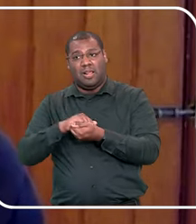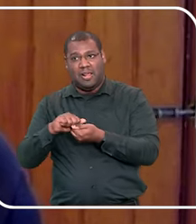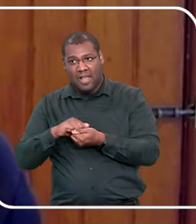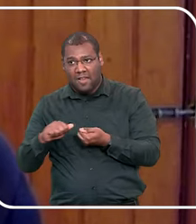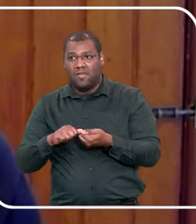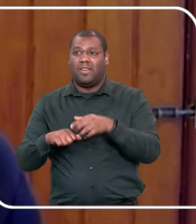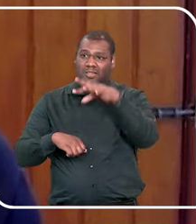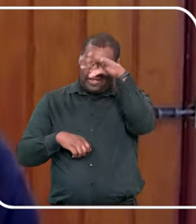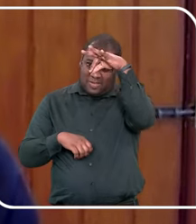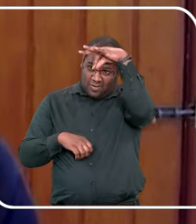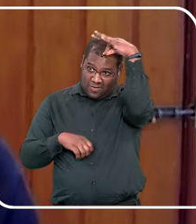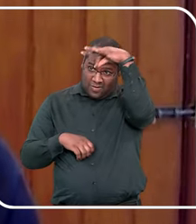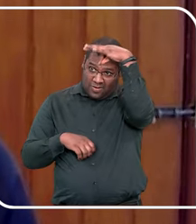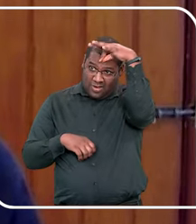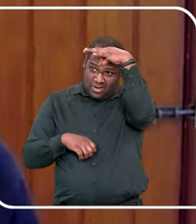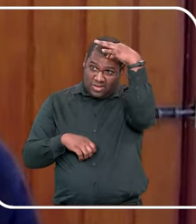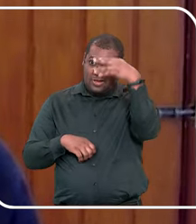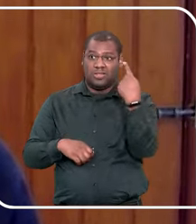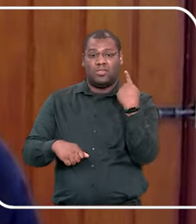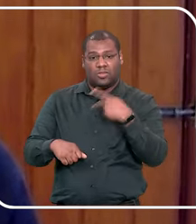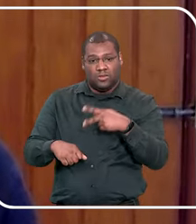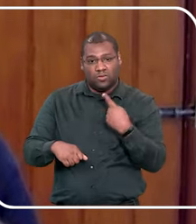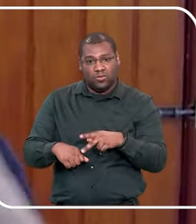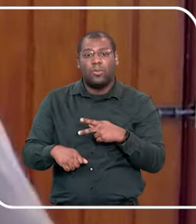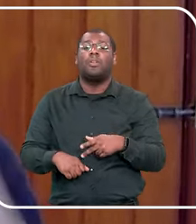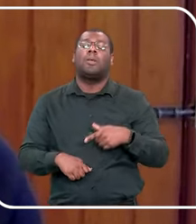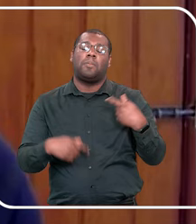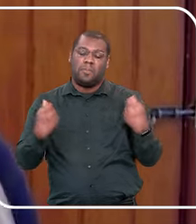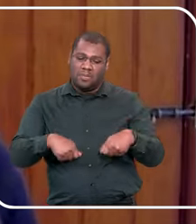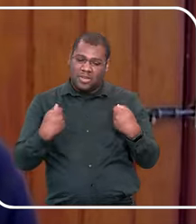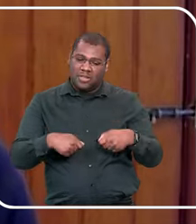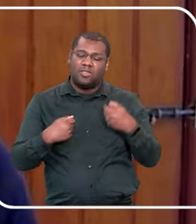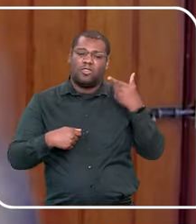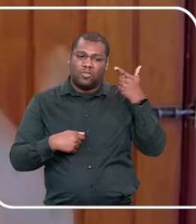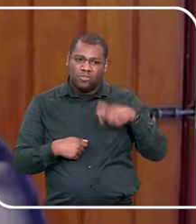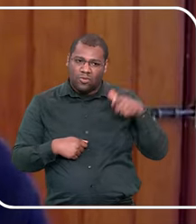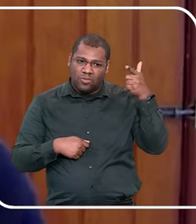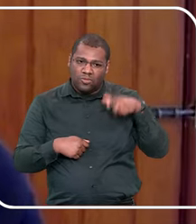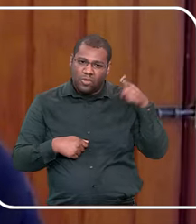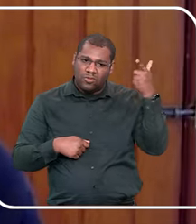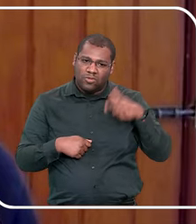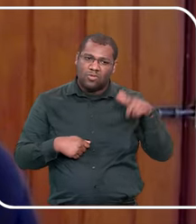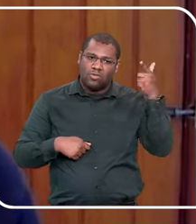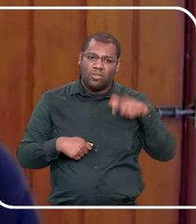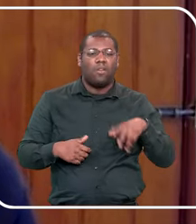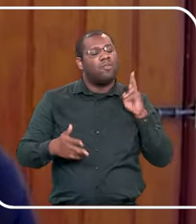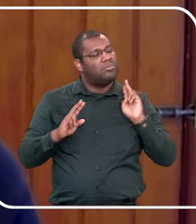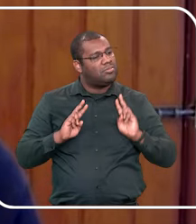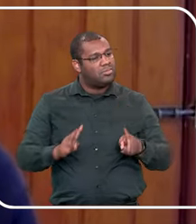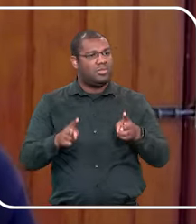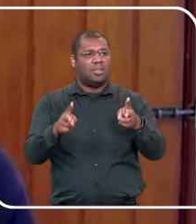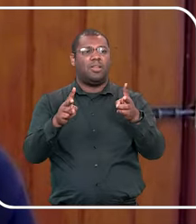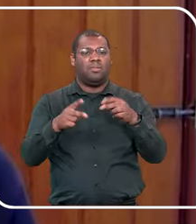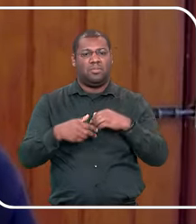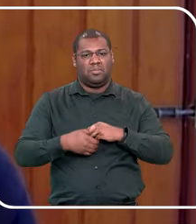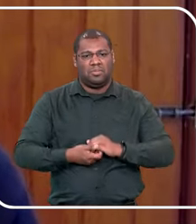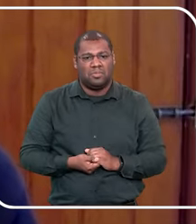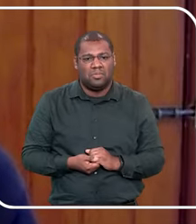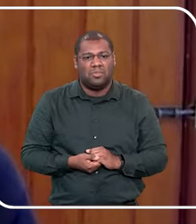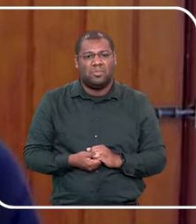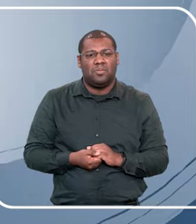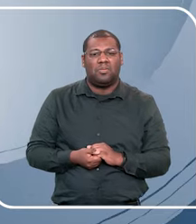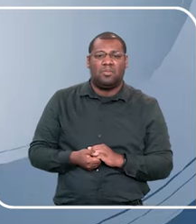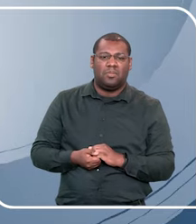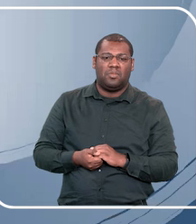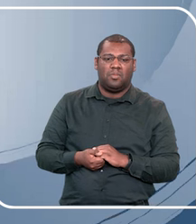quem pode tocar, então, é uma repetição constante, todo banho, eu faço isso, e isso virou uma coisa natural,